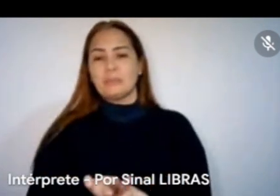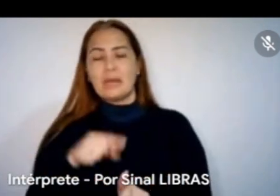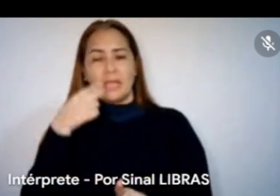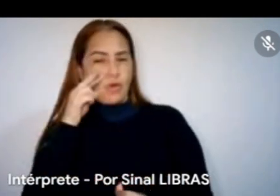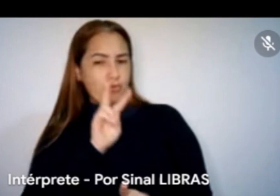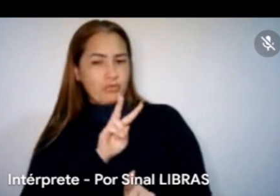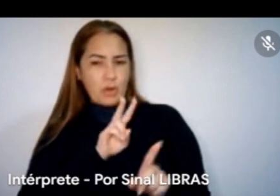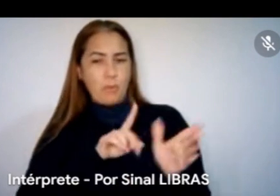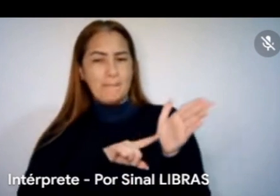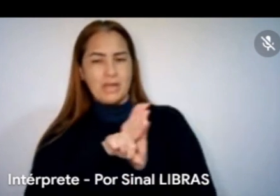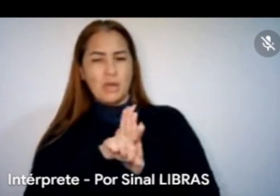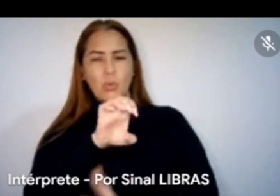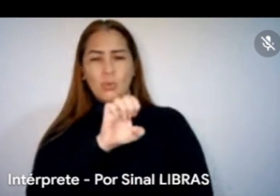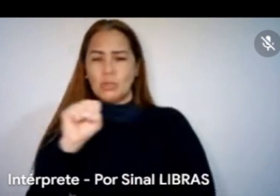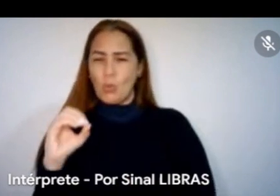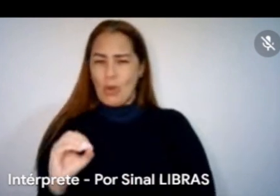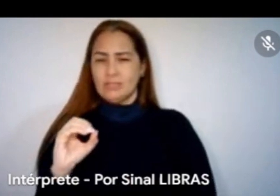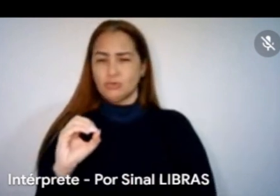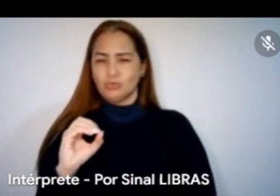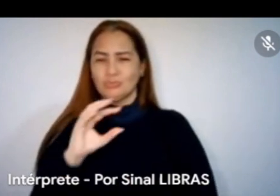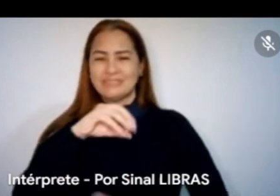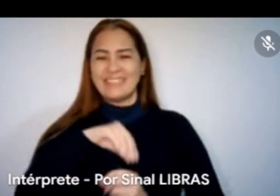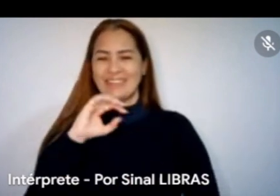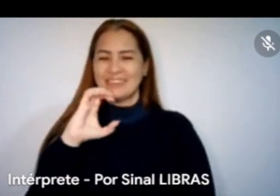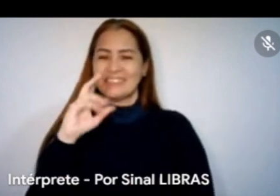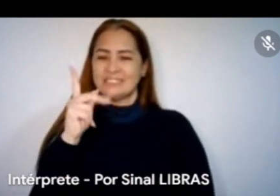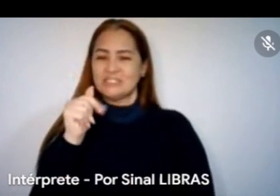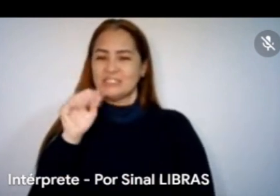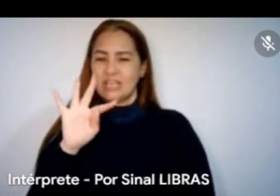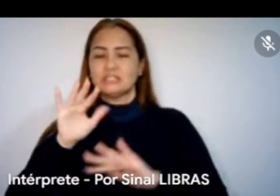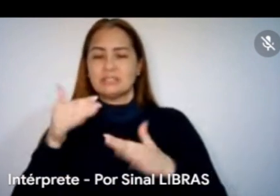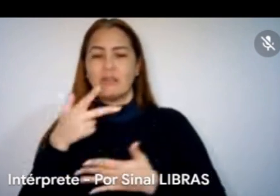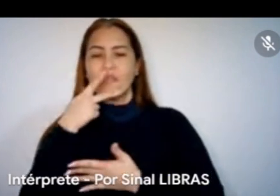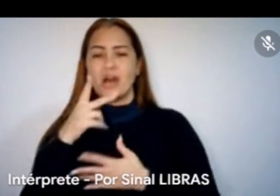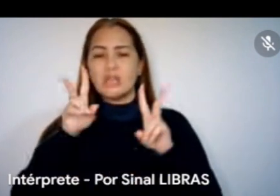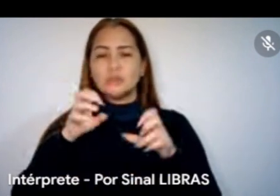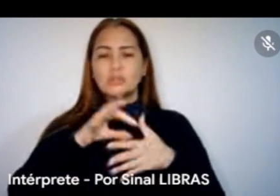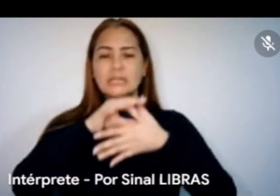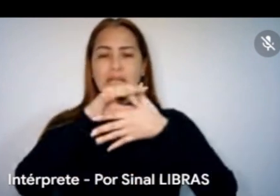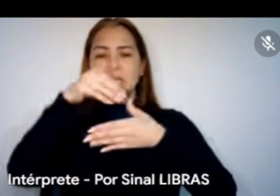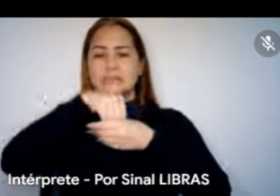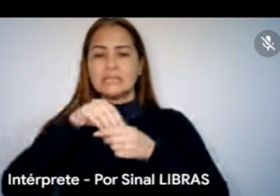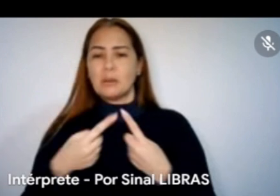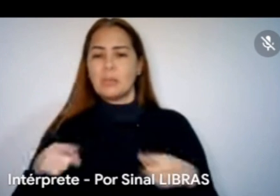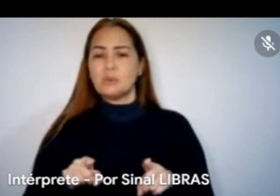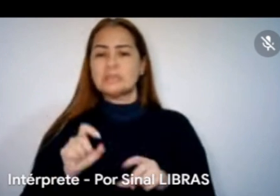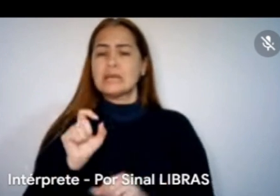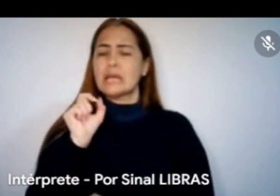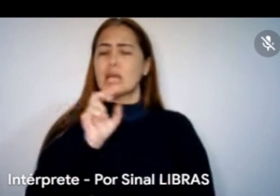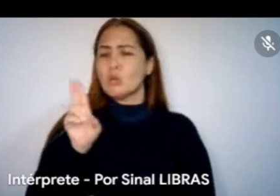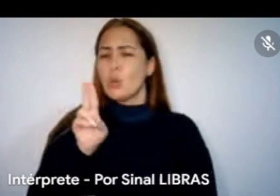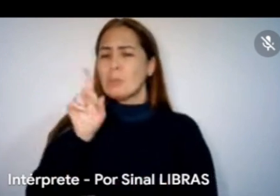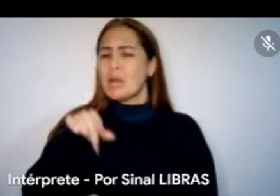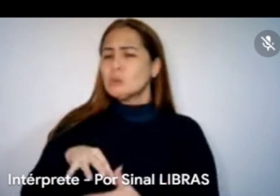do Eço aqui no chat, fala sobre lideranças no segmento musical, né? De que nome que esses... De que forma